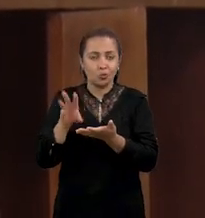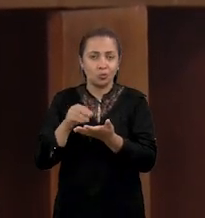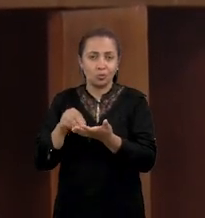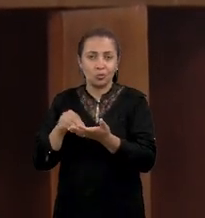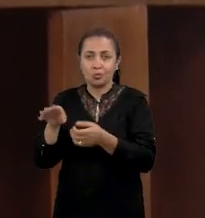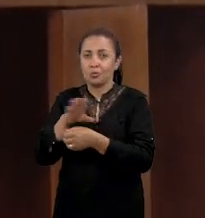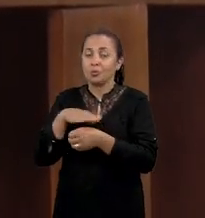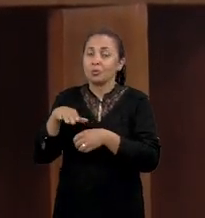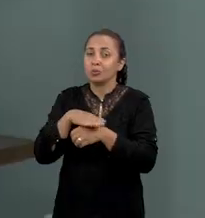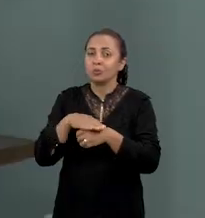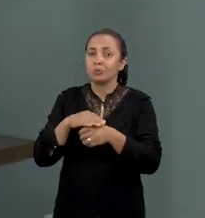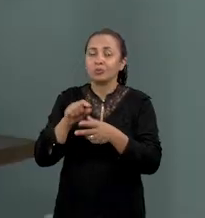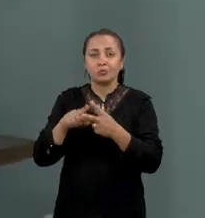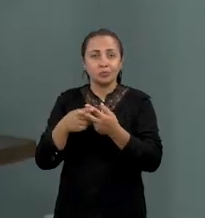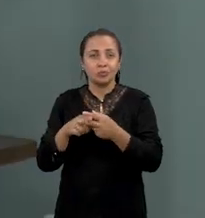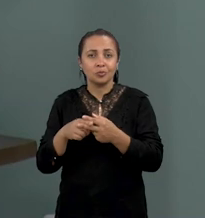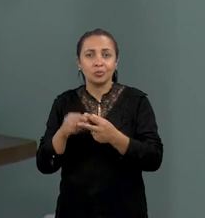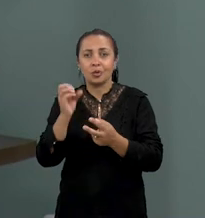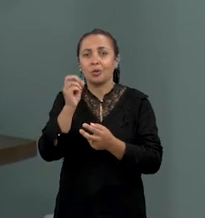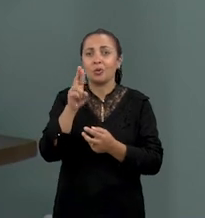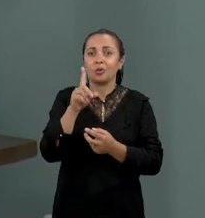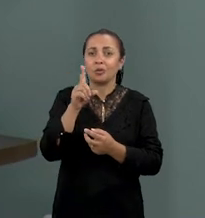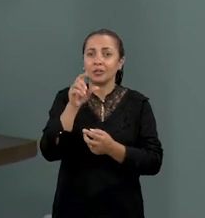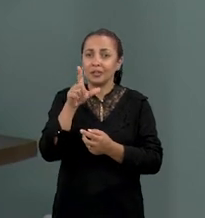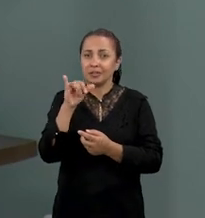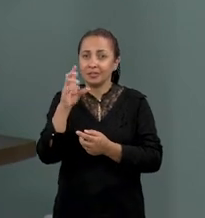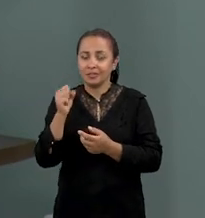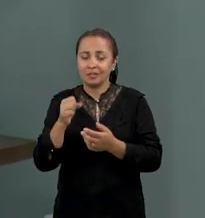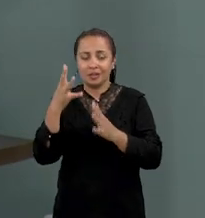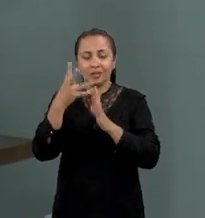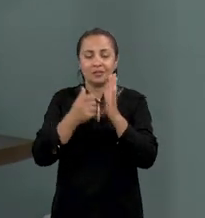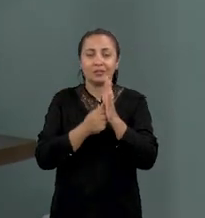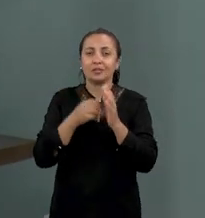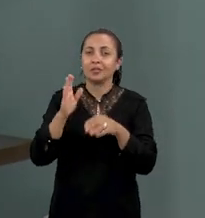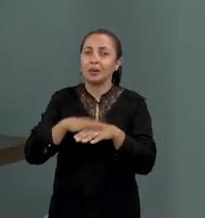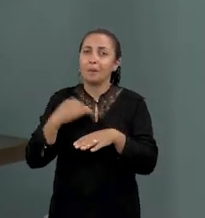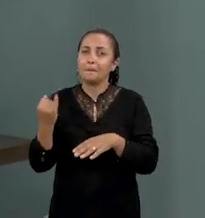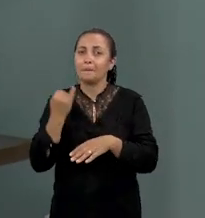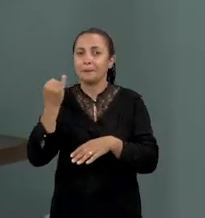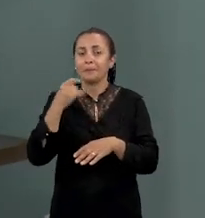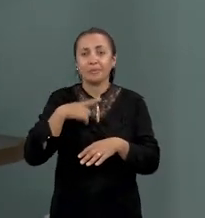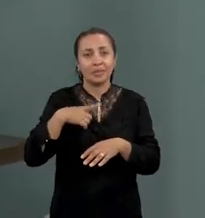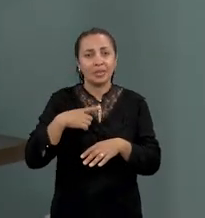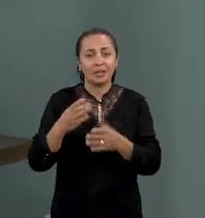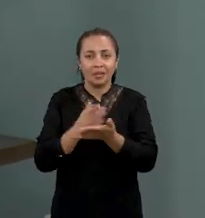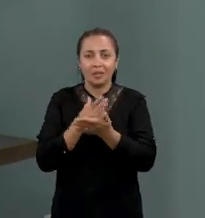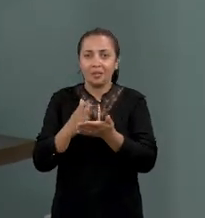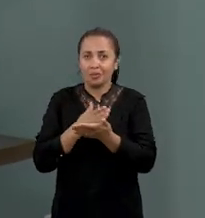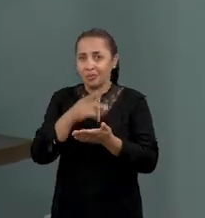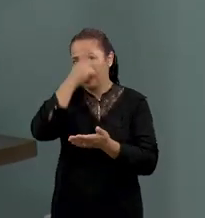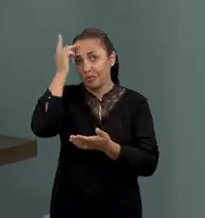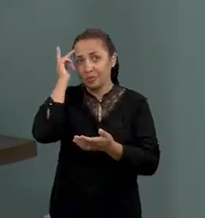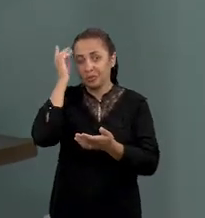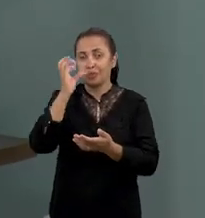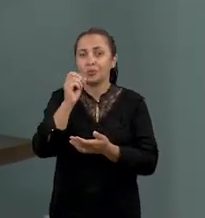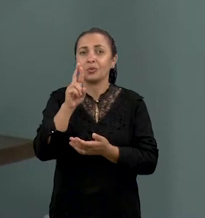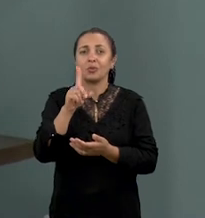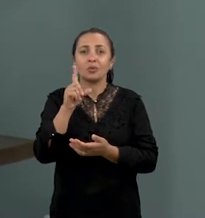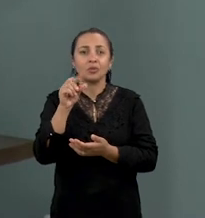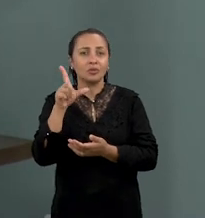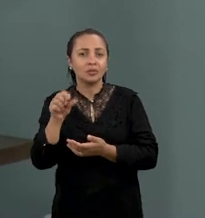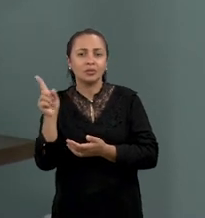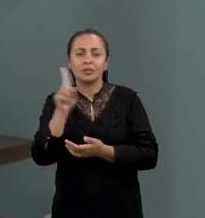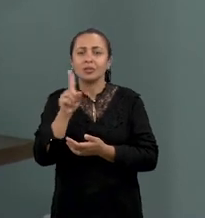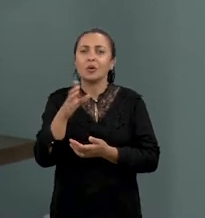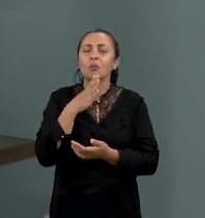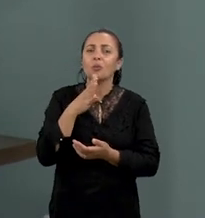cordelistas no Estado. Esse é o aspecto fundamental, é que existem alguns produtores de cordel que não são